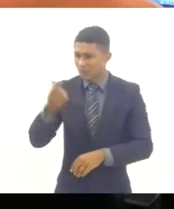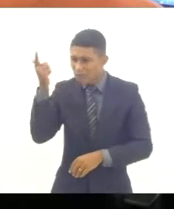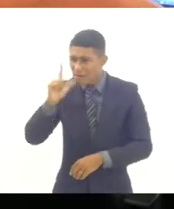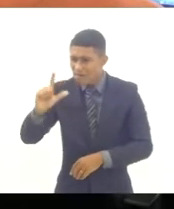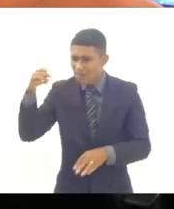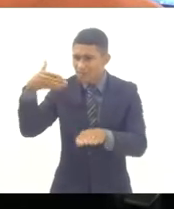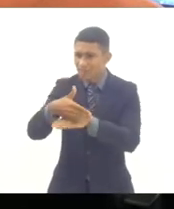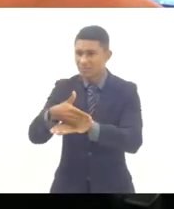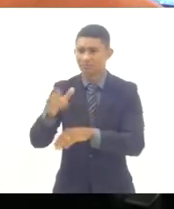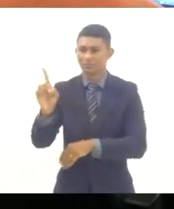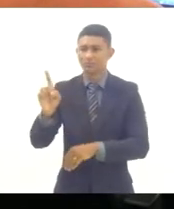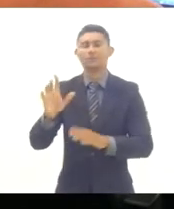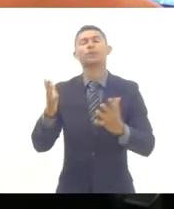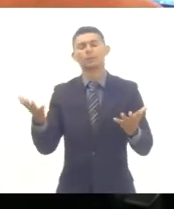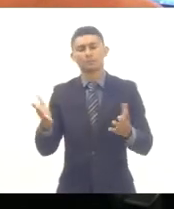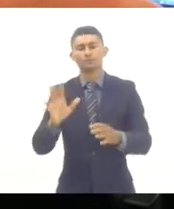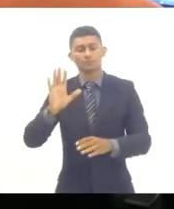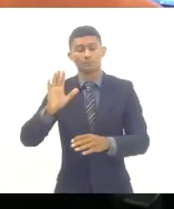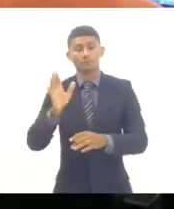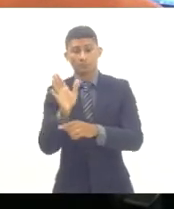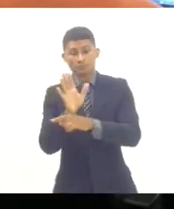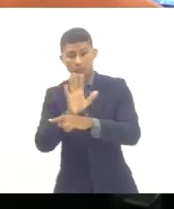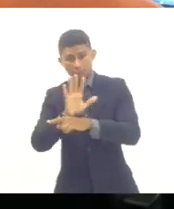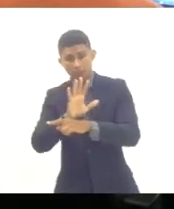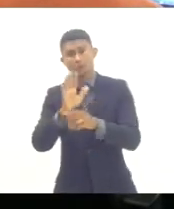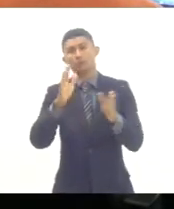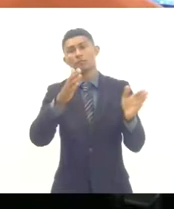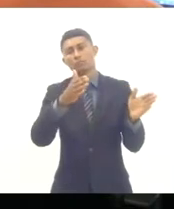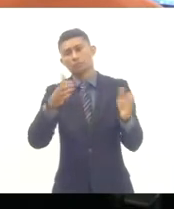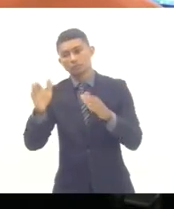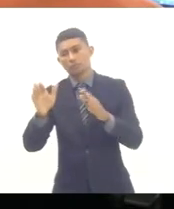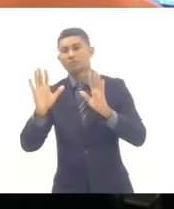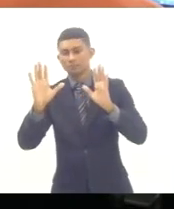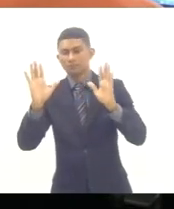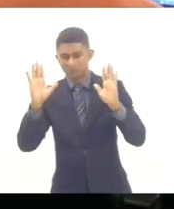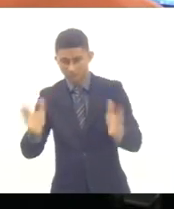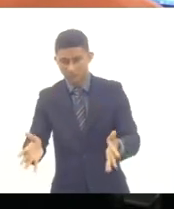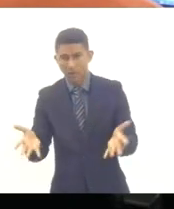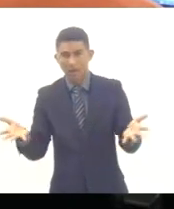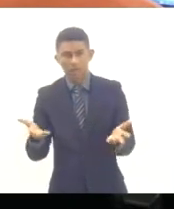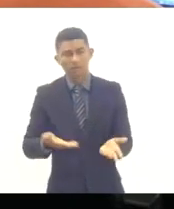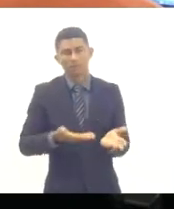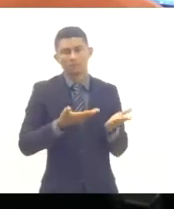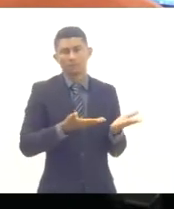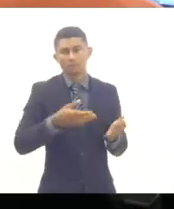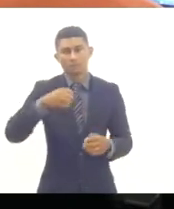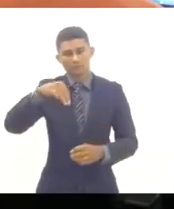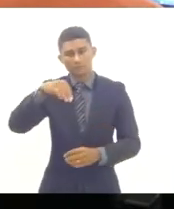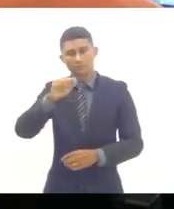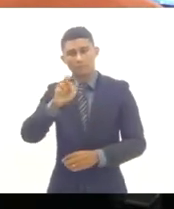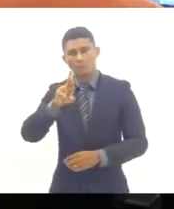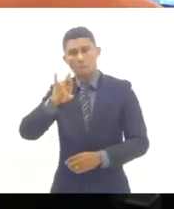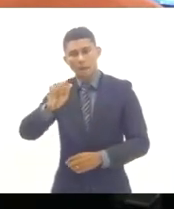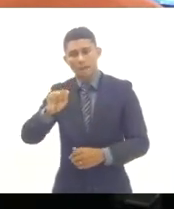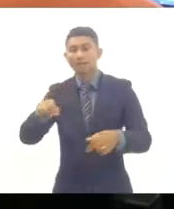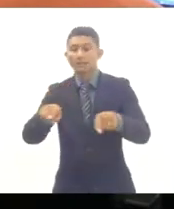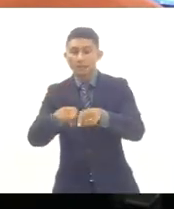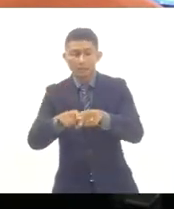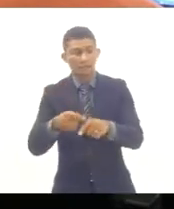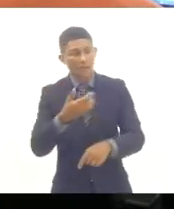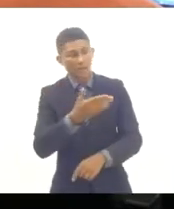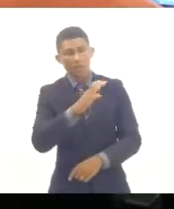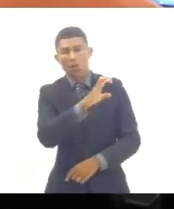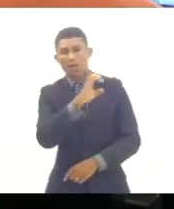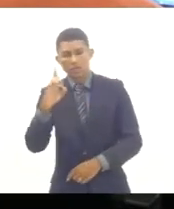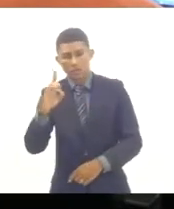Ainda não. Então, a gente após o vídeo, passo a palavra aqui para a Maria Tereza, também da coordenação da Campanha Nacional pelo Direito à